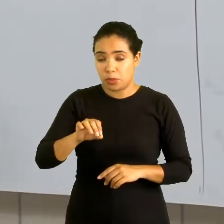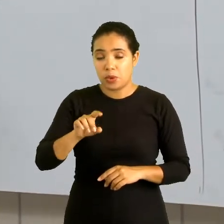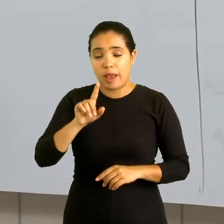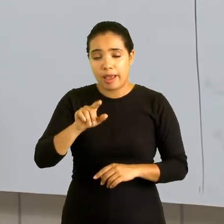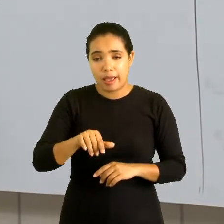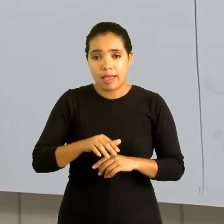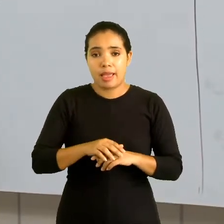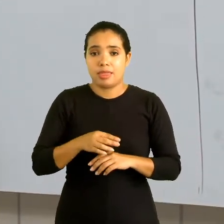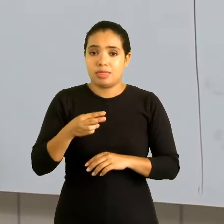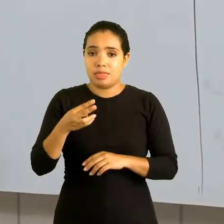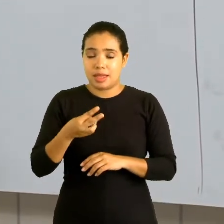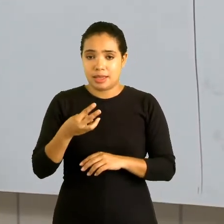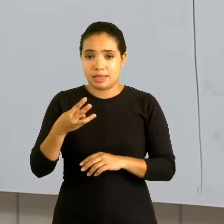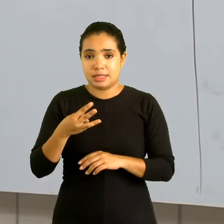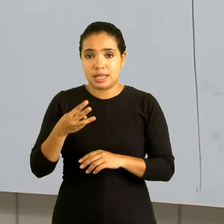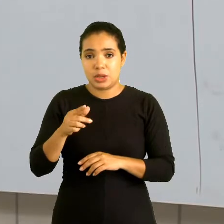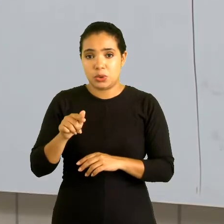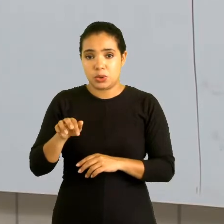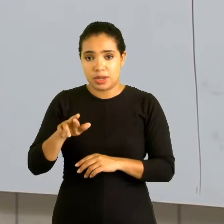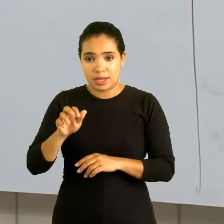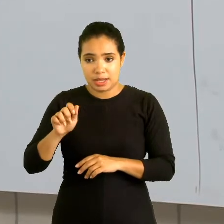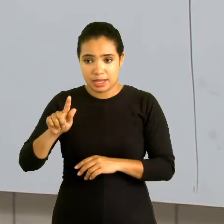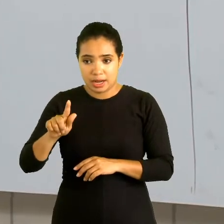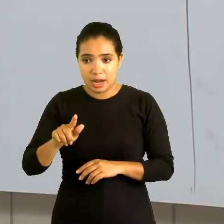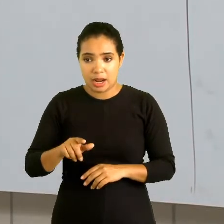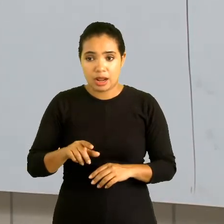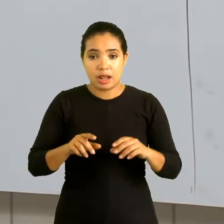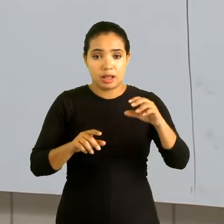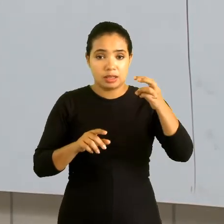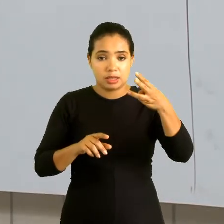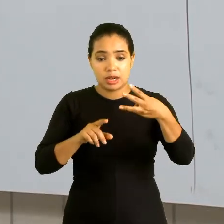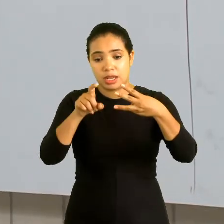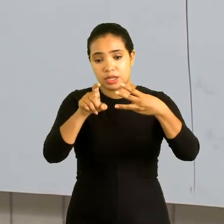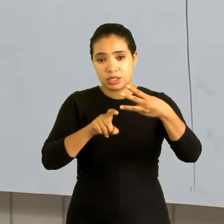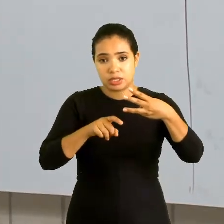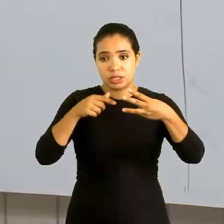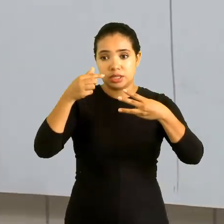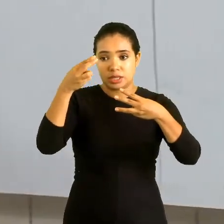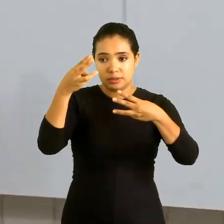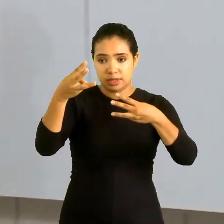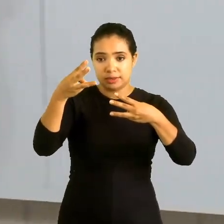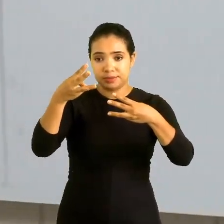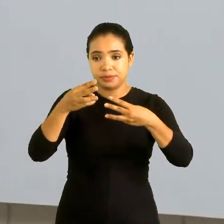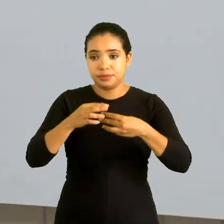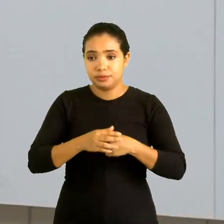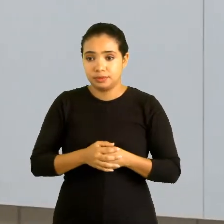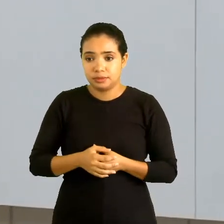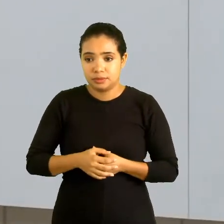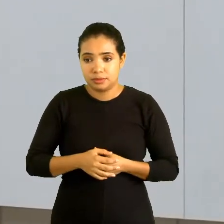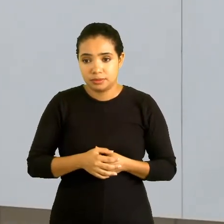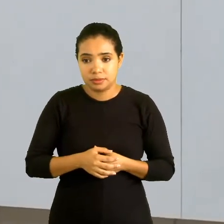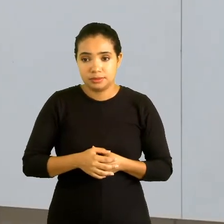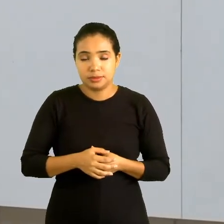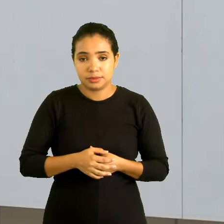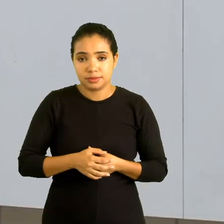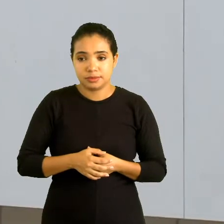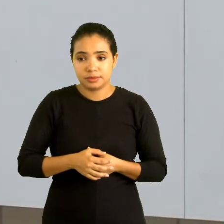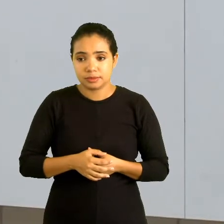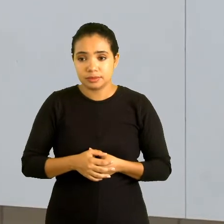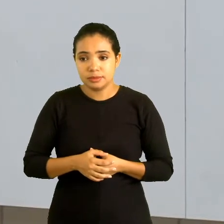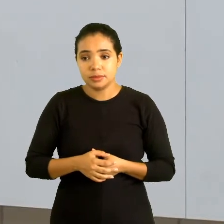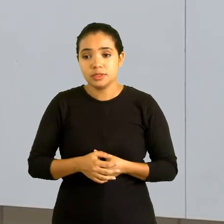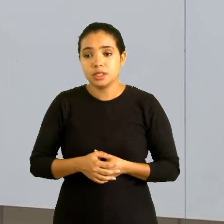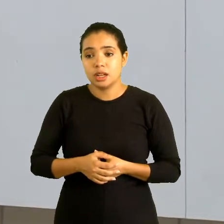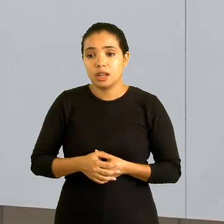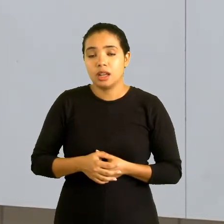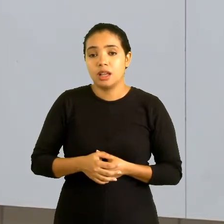monômio de terceiro grau. 3x elevado ao cubo. Então, eu vou reescrever isso daqui na